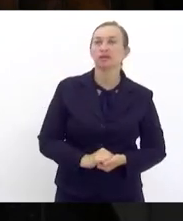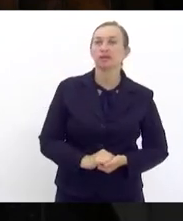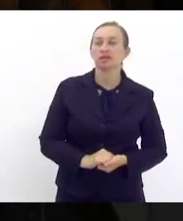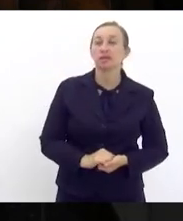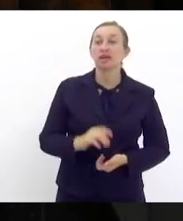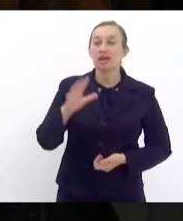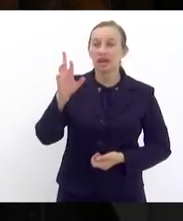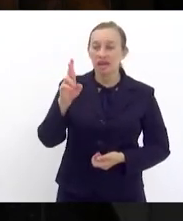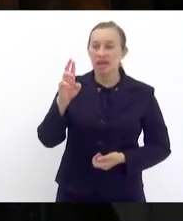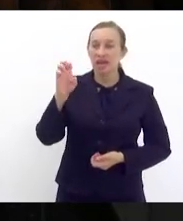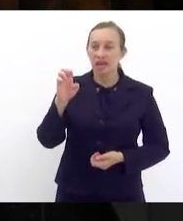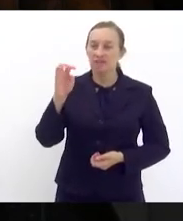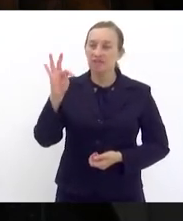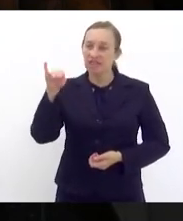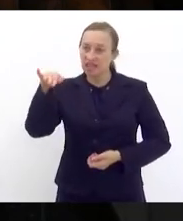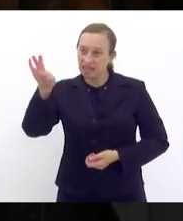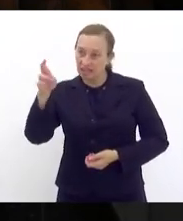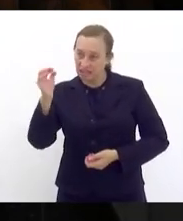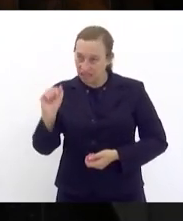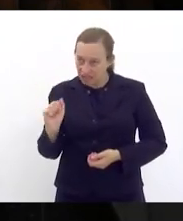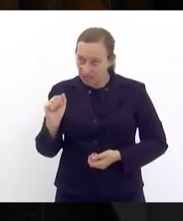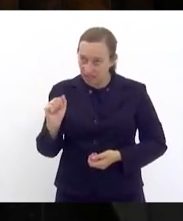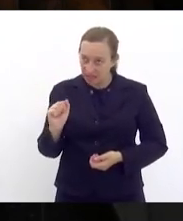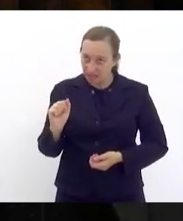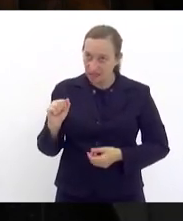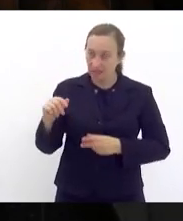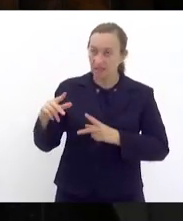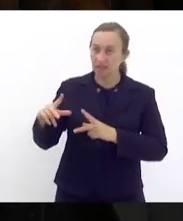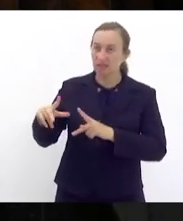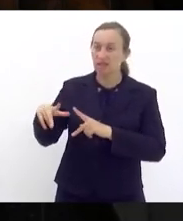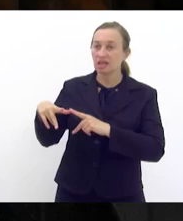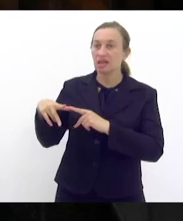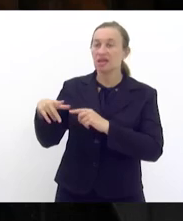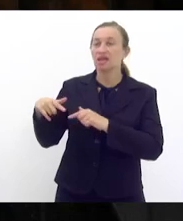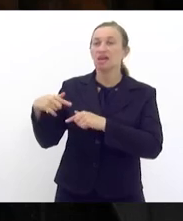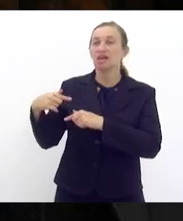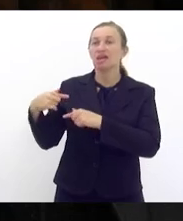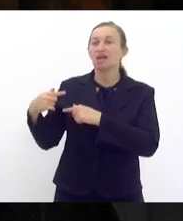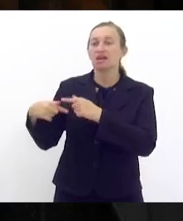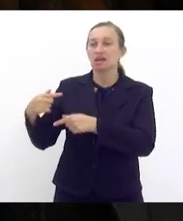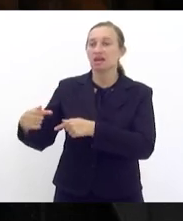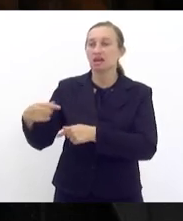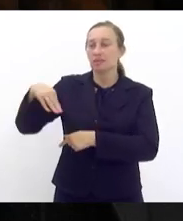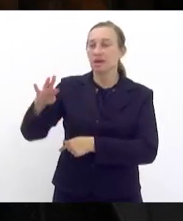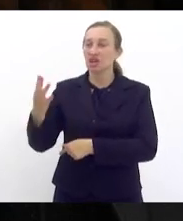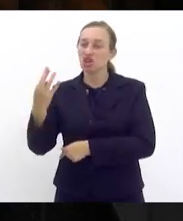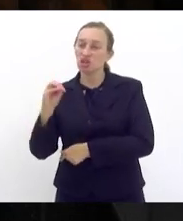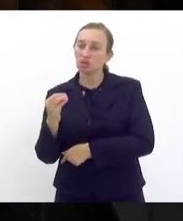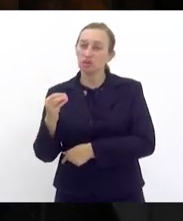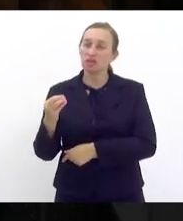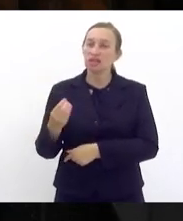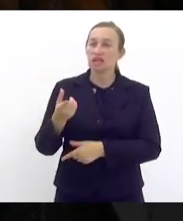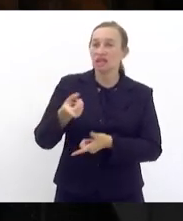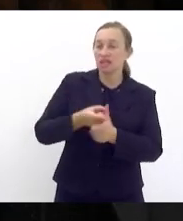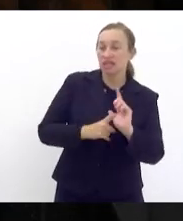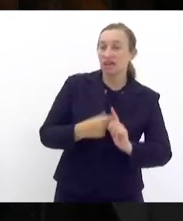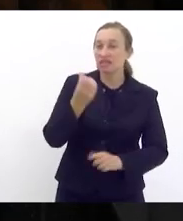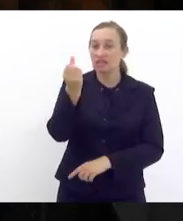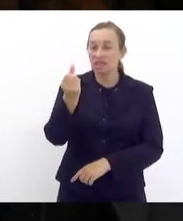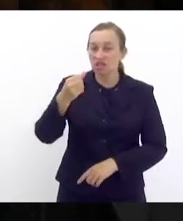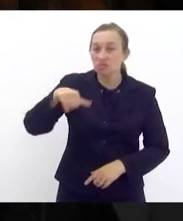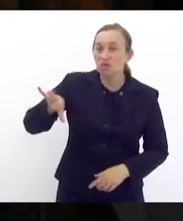refinaria. Herdeira da refinaria de Manguinhos que deve 6 bilhões de reais.